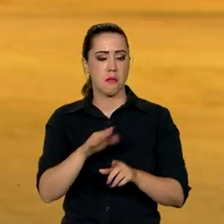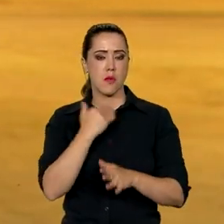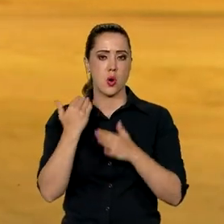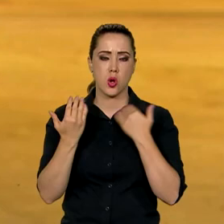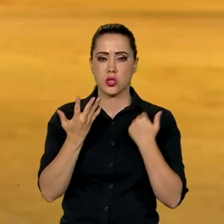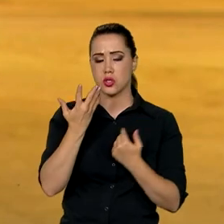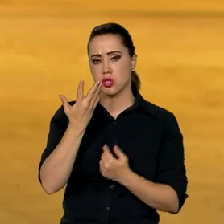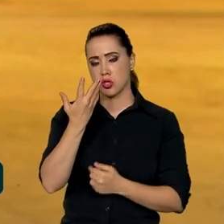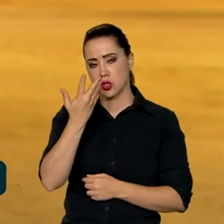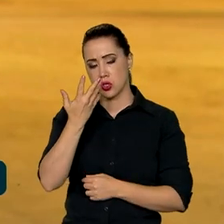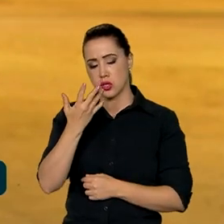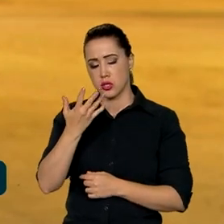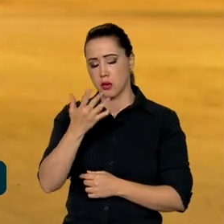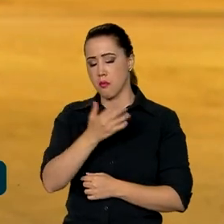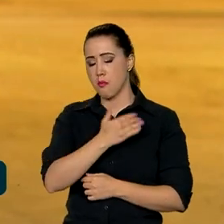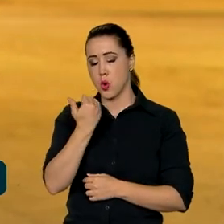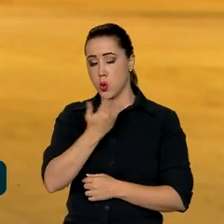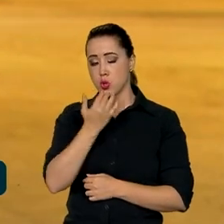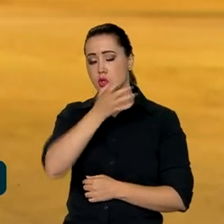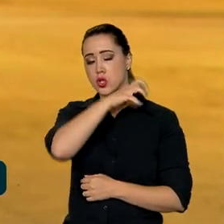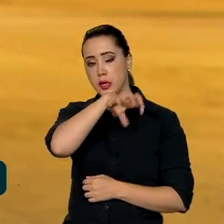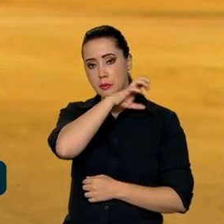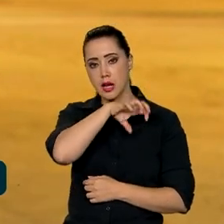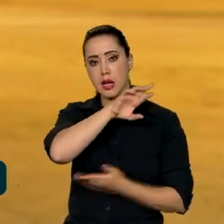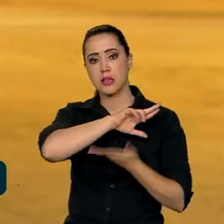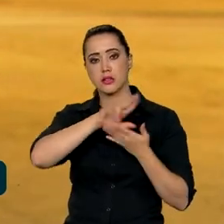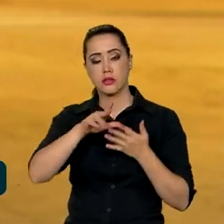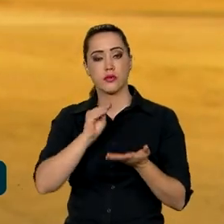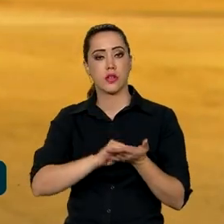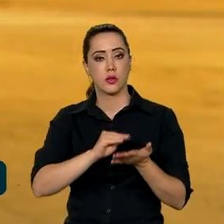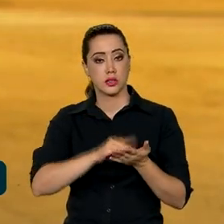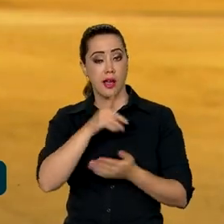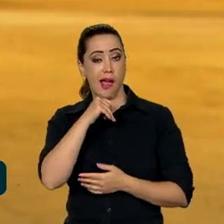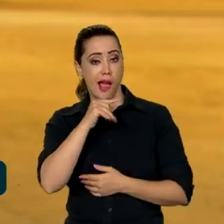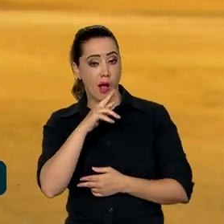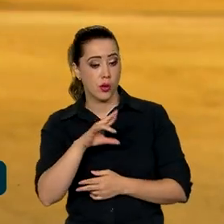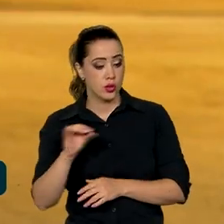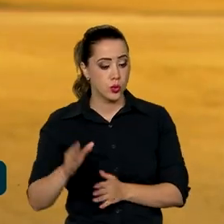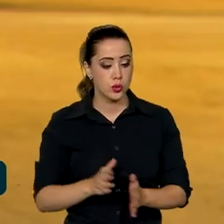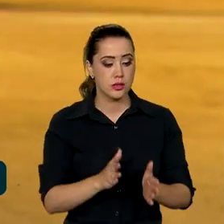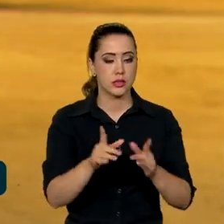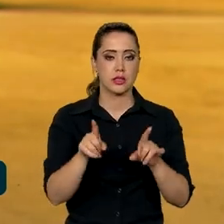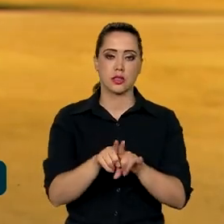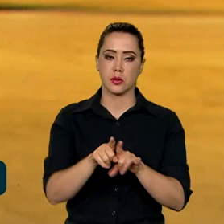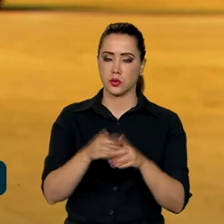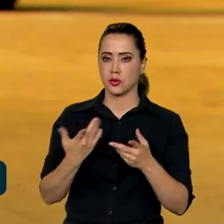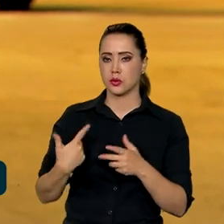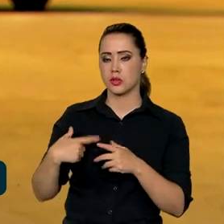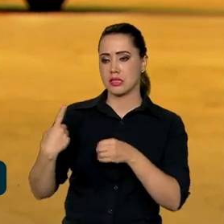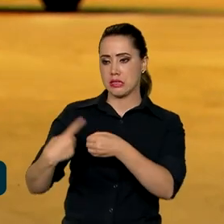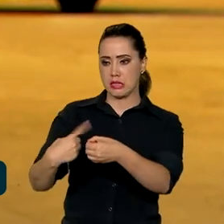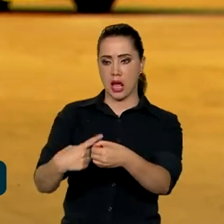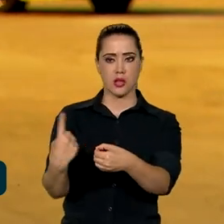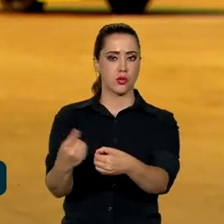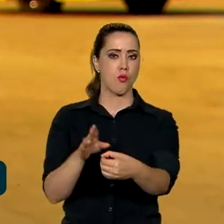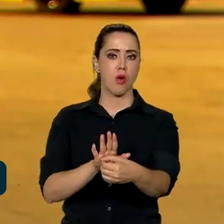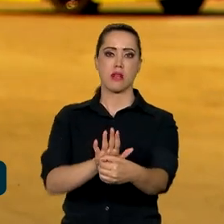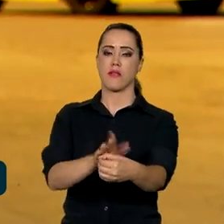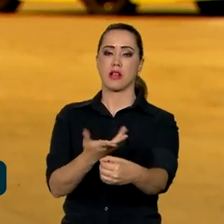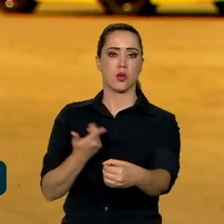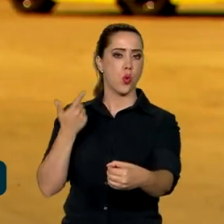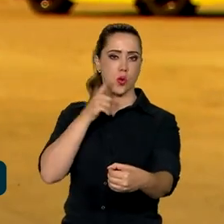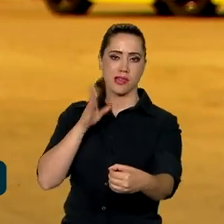animais, esvaziamento dos rios e desabastecimento. Cidades estão isoladas, faltam insumos,